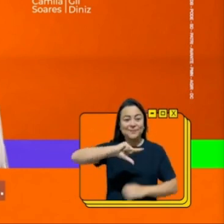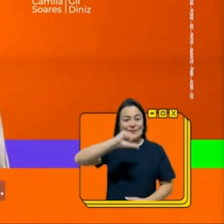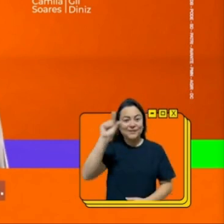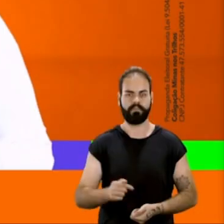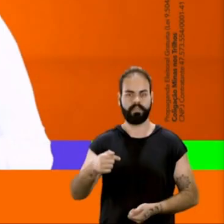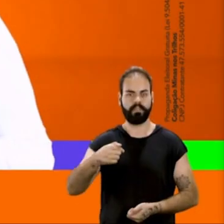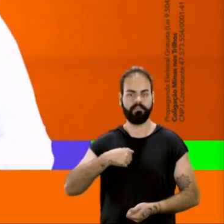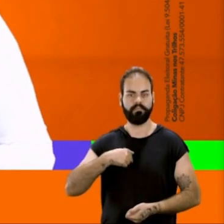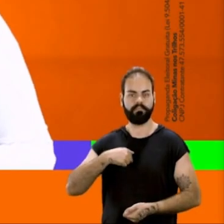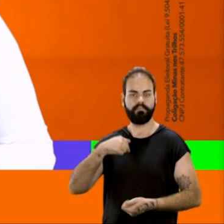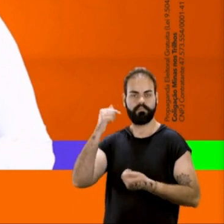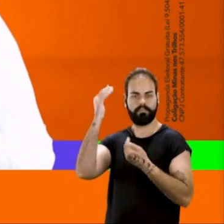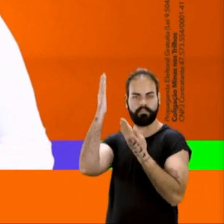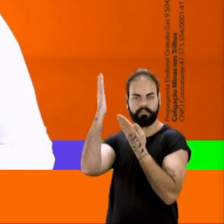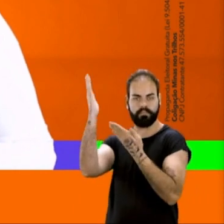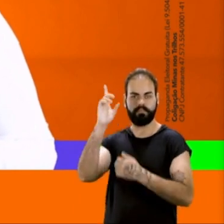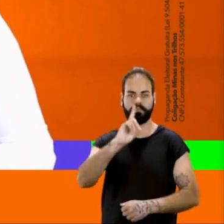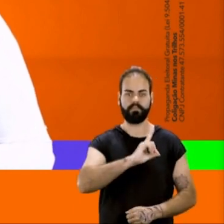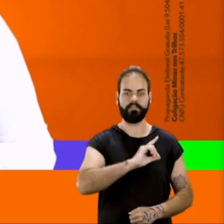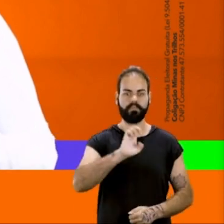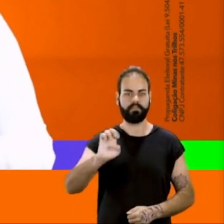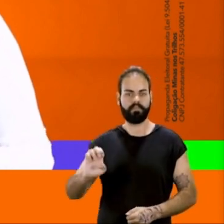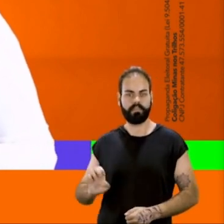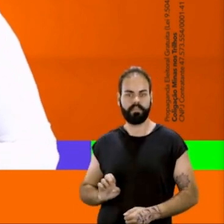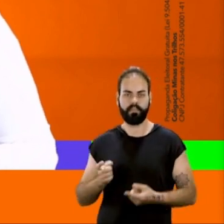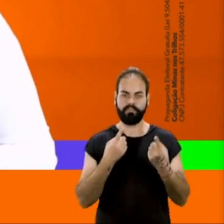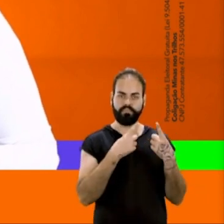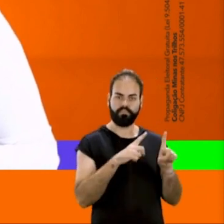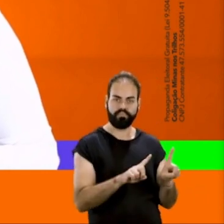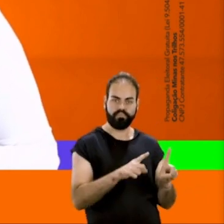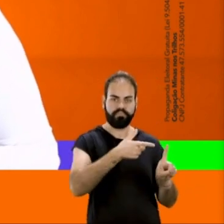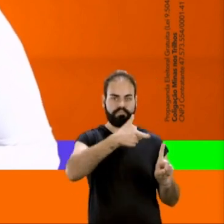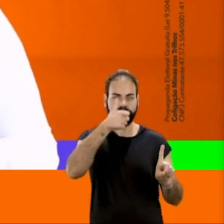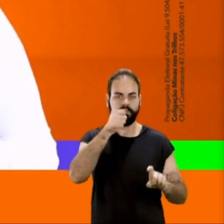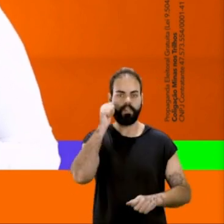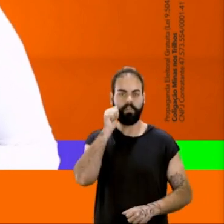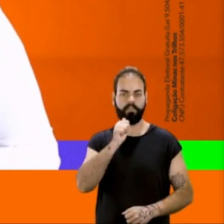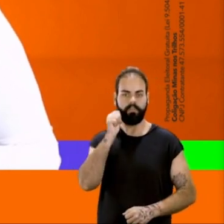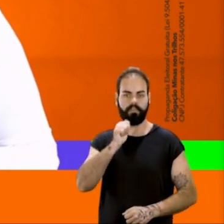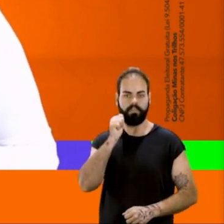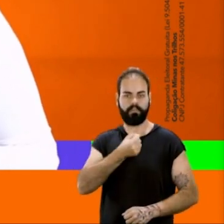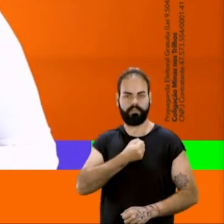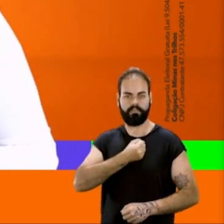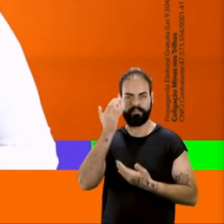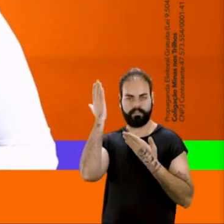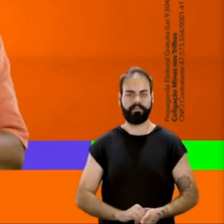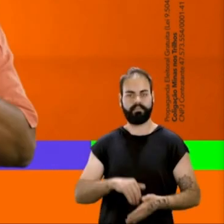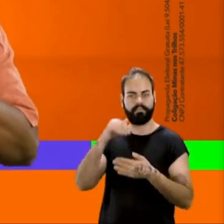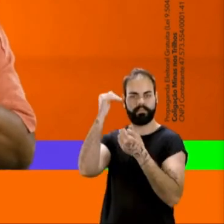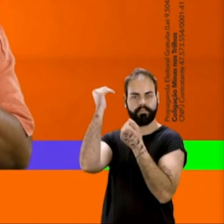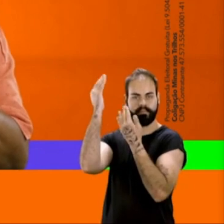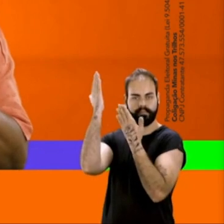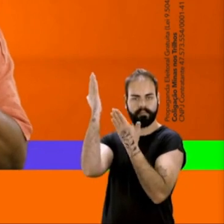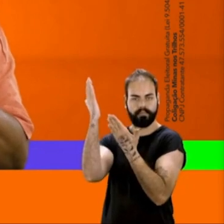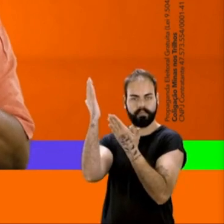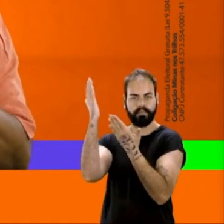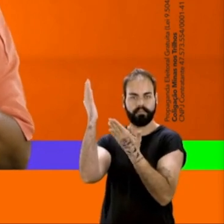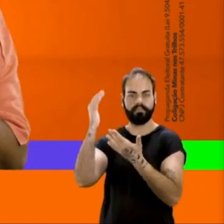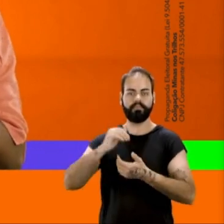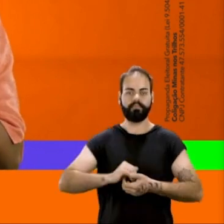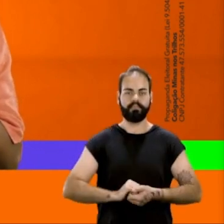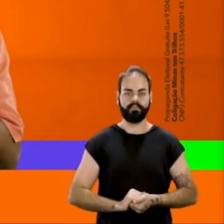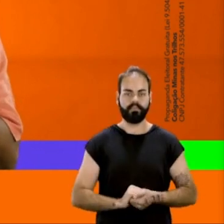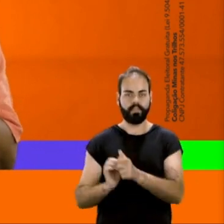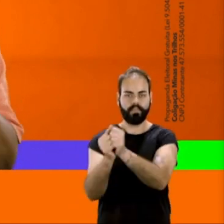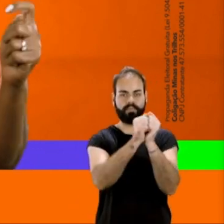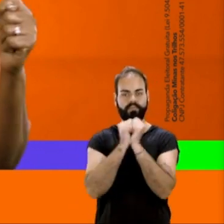Podemos. Thaís Andrade para deputado estadual na luta contra o feminicídio, 19557. Ligidão do povo, 19,